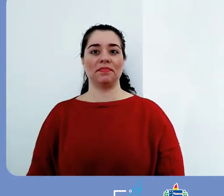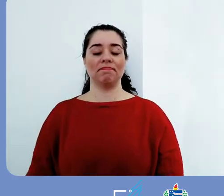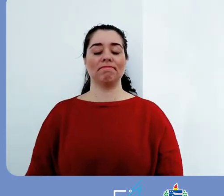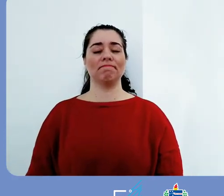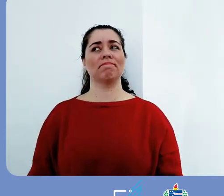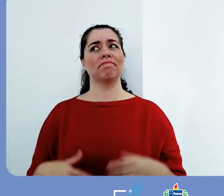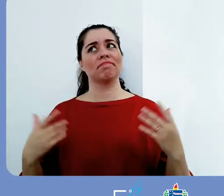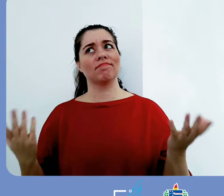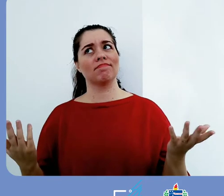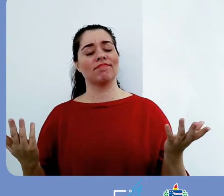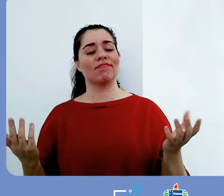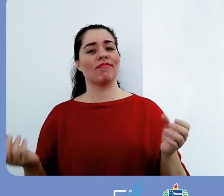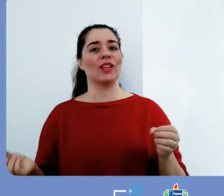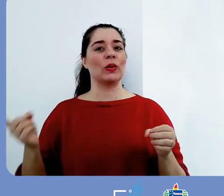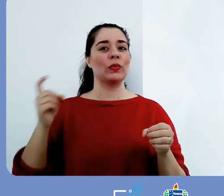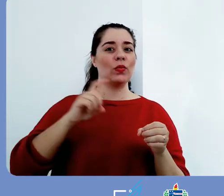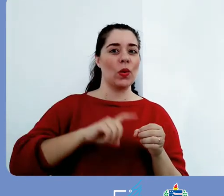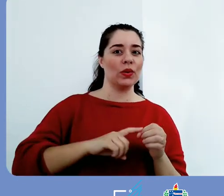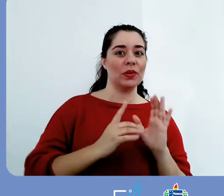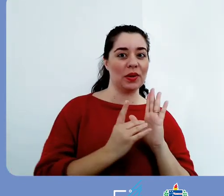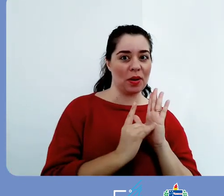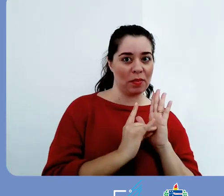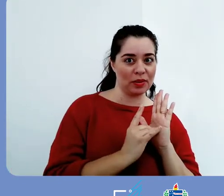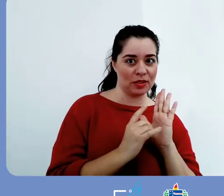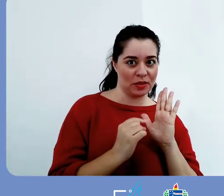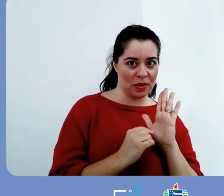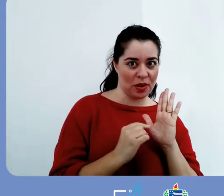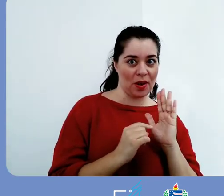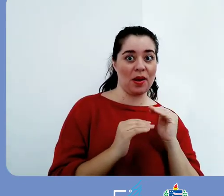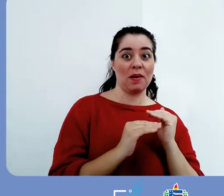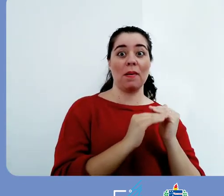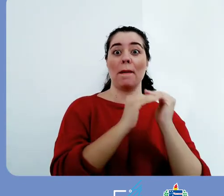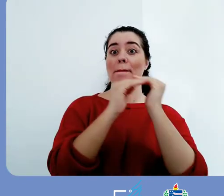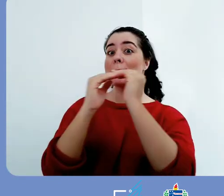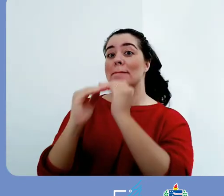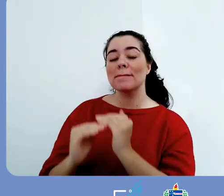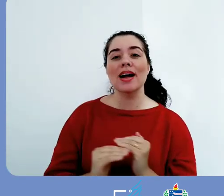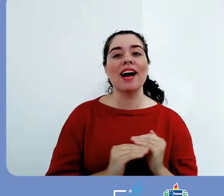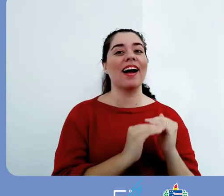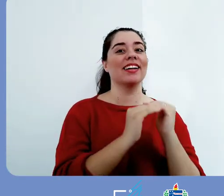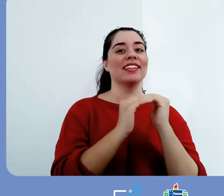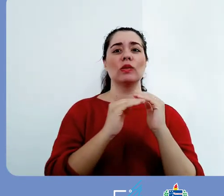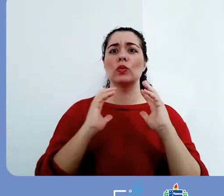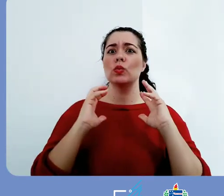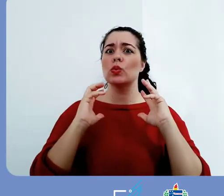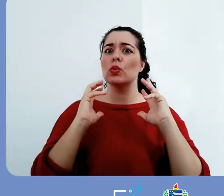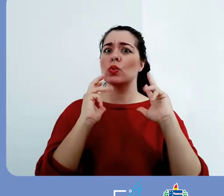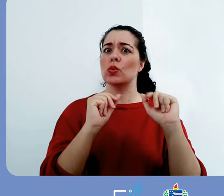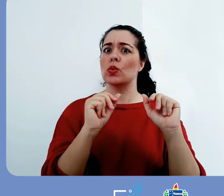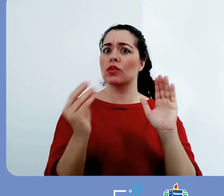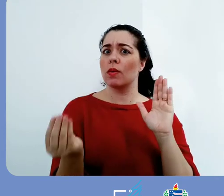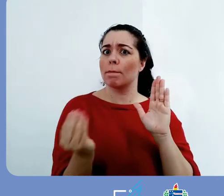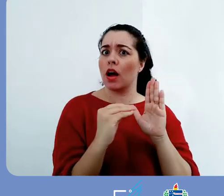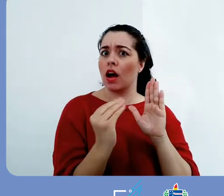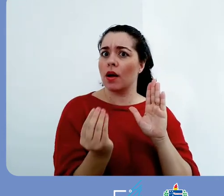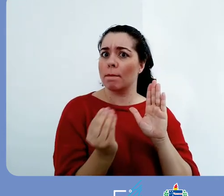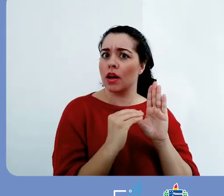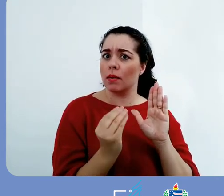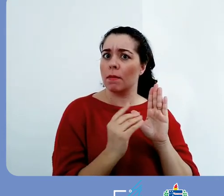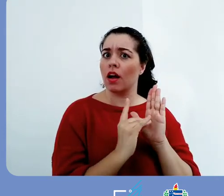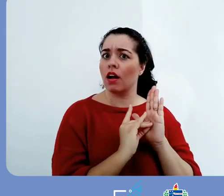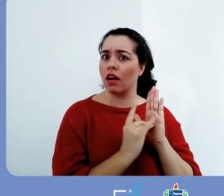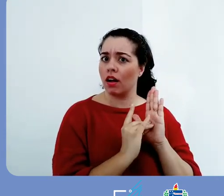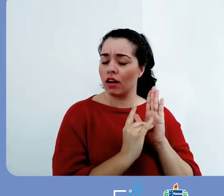padrão, tudo aquilo que você coloca lá dentro, ele tem a licença do tipo Creative